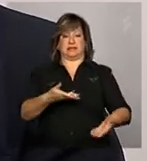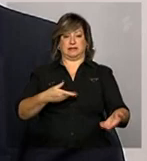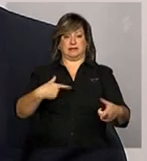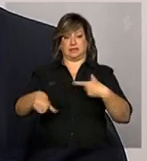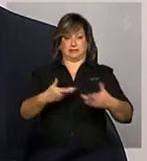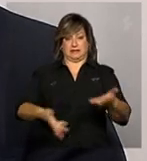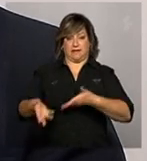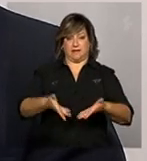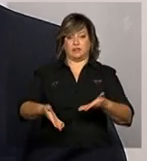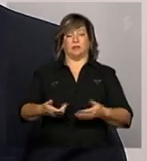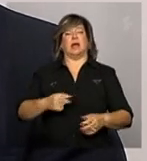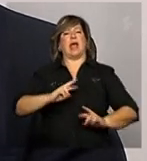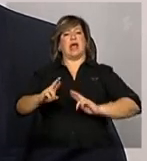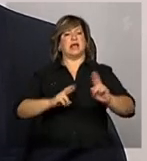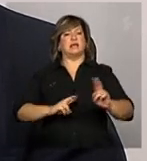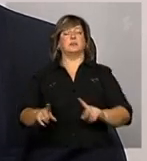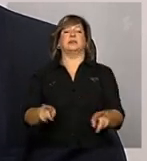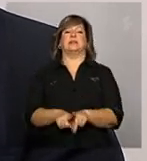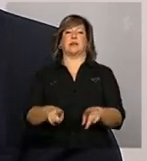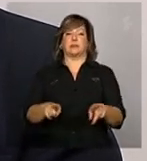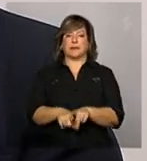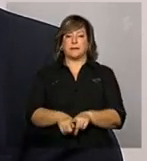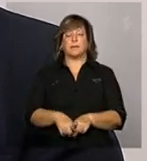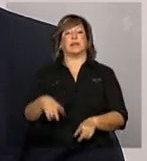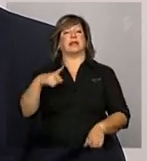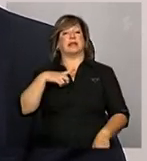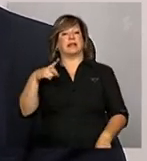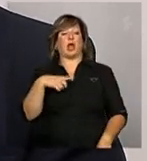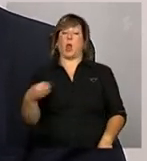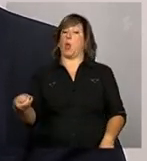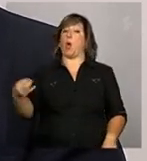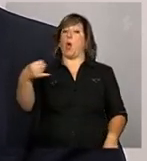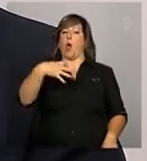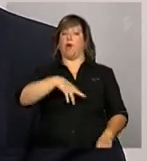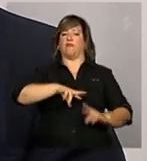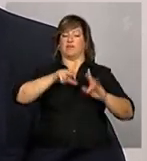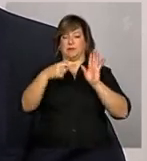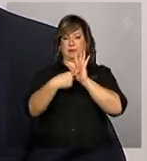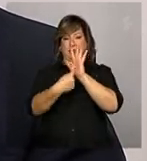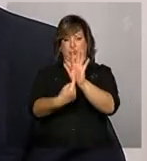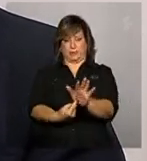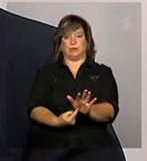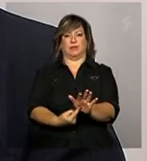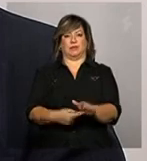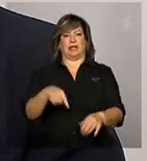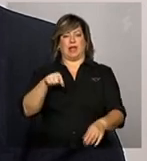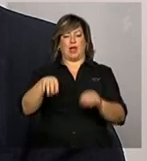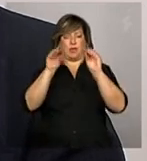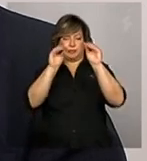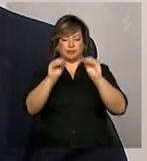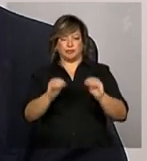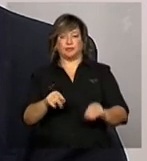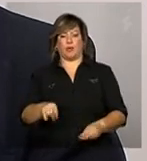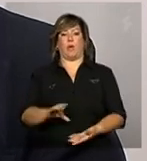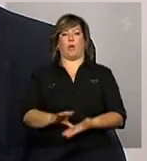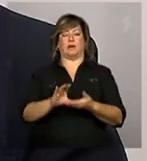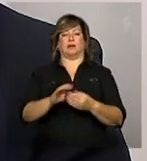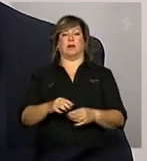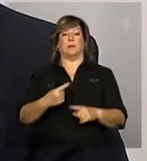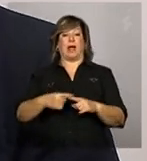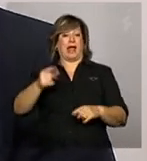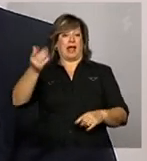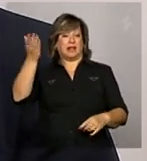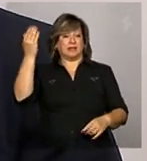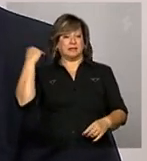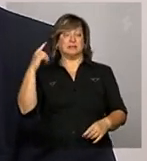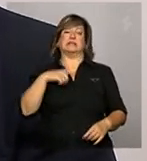as respostas também, elas tiveram uma nova, elas têm uma nova roupagem nesse novo questionário para o Conselho. Por quê? Antigamente, as respostas eram